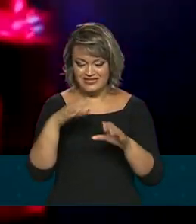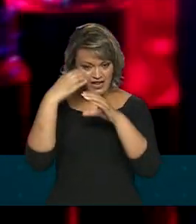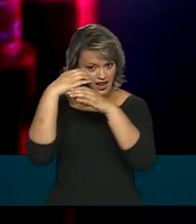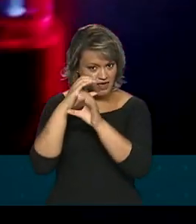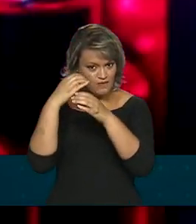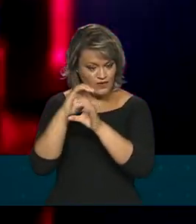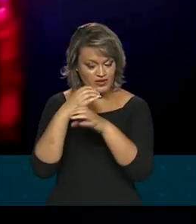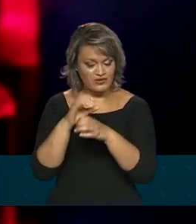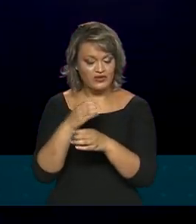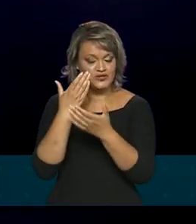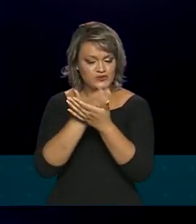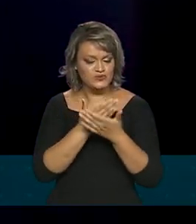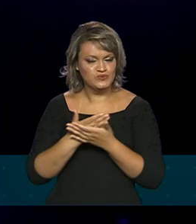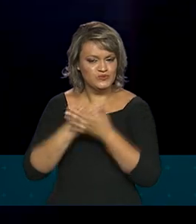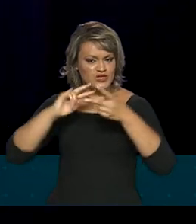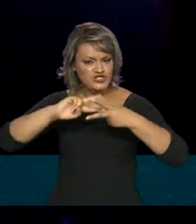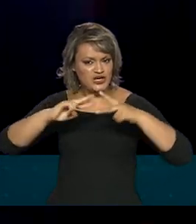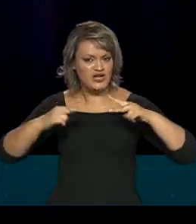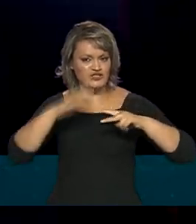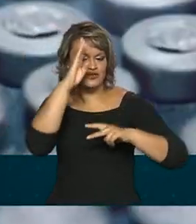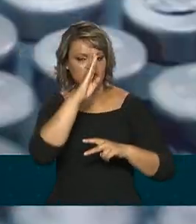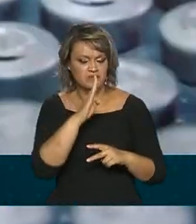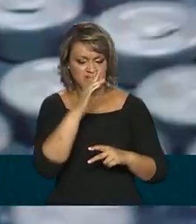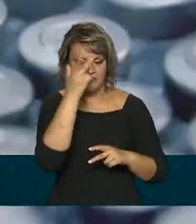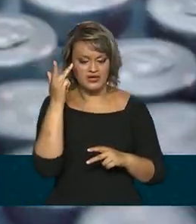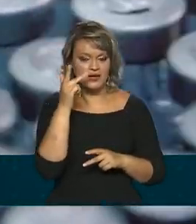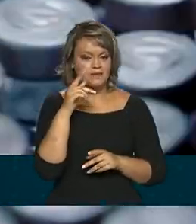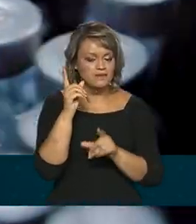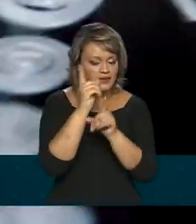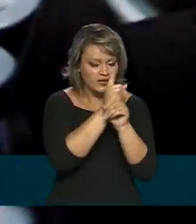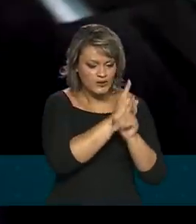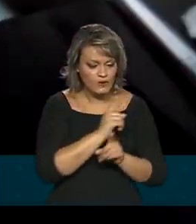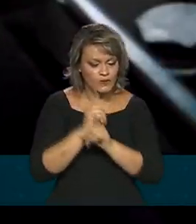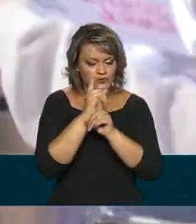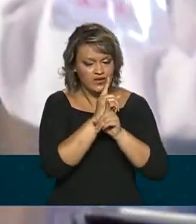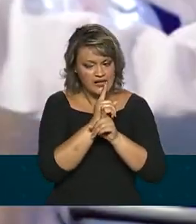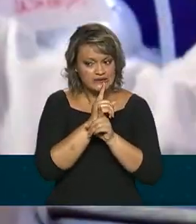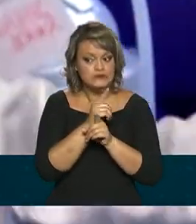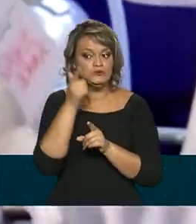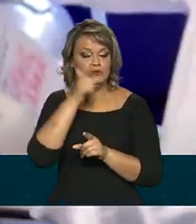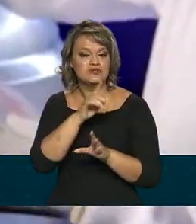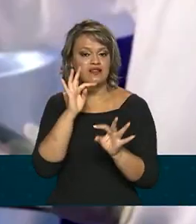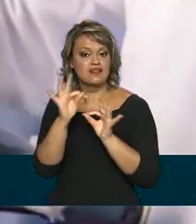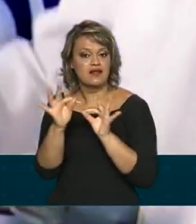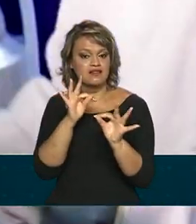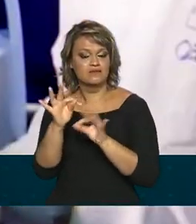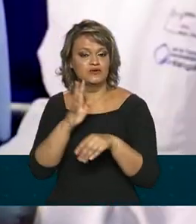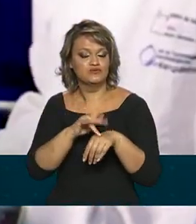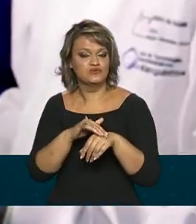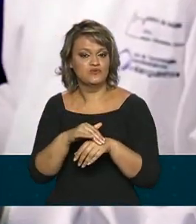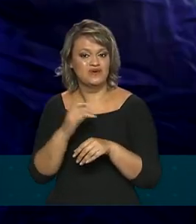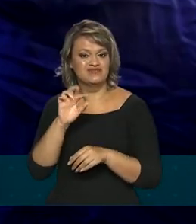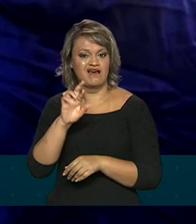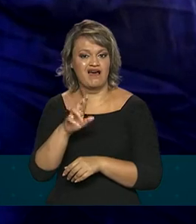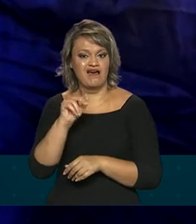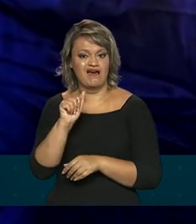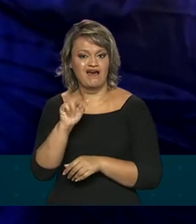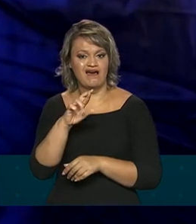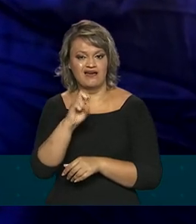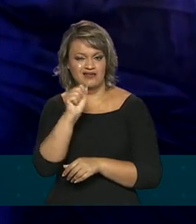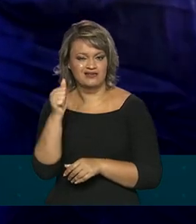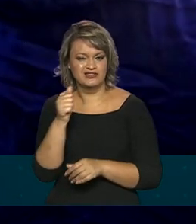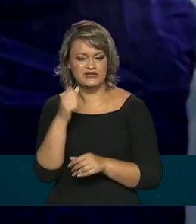genético de brasileiros para buscar o diagnóstico e desenvolver o tratamento de doenças raras e